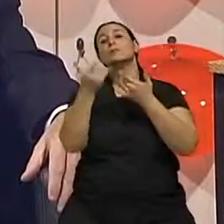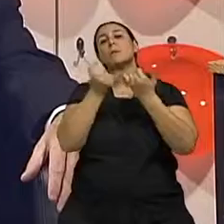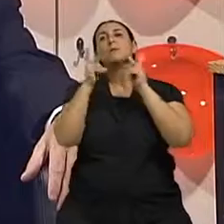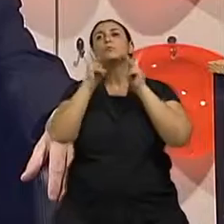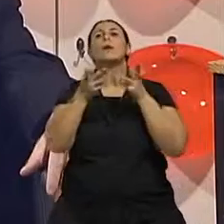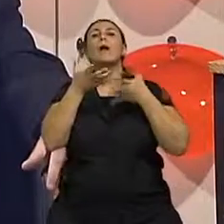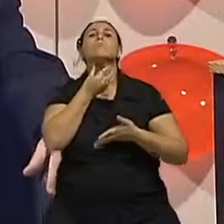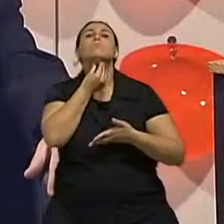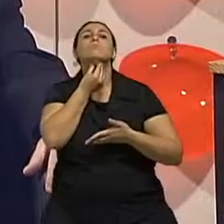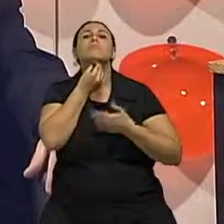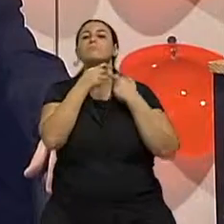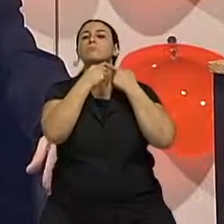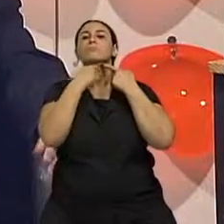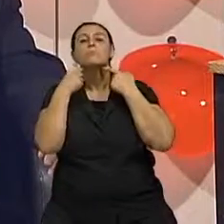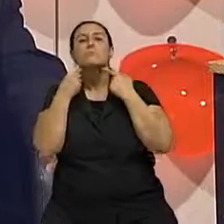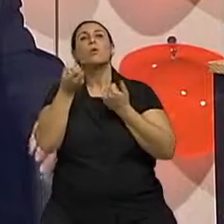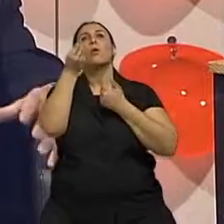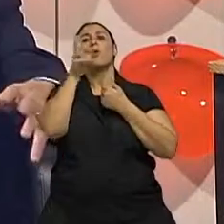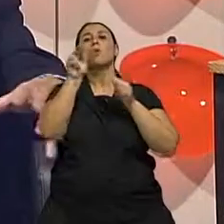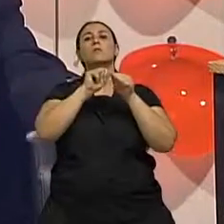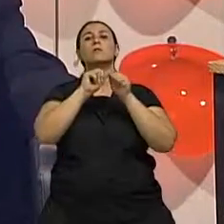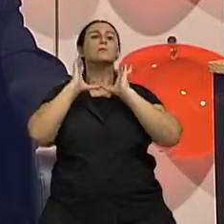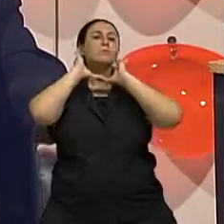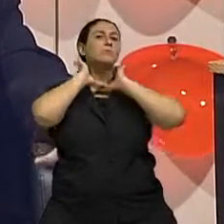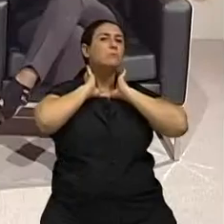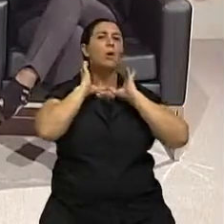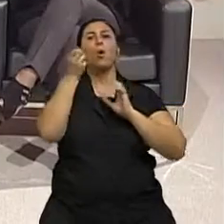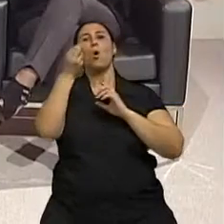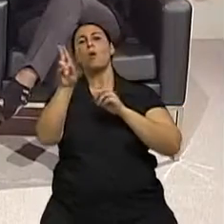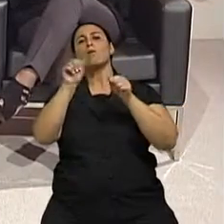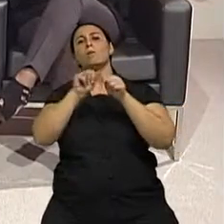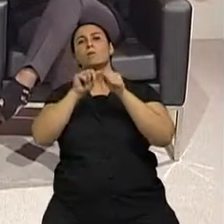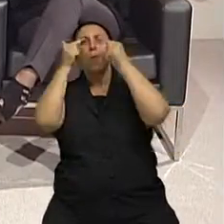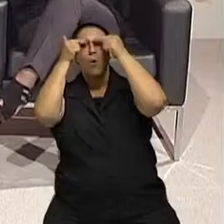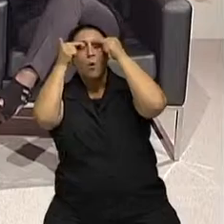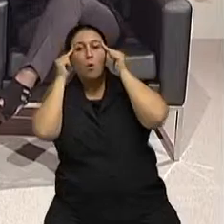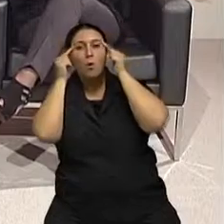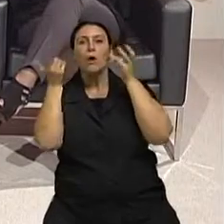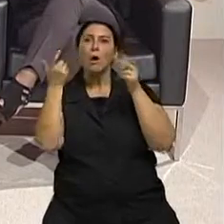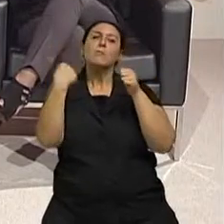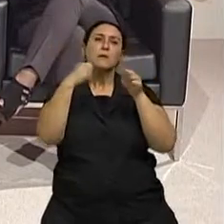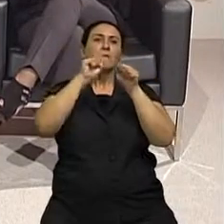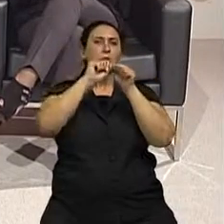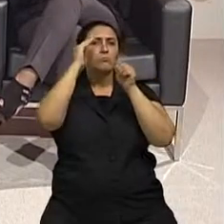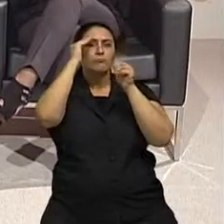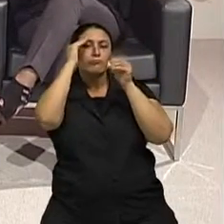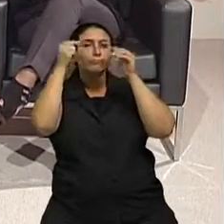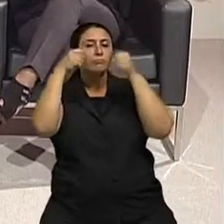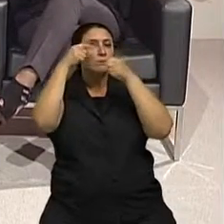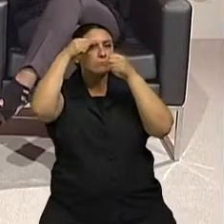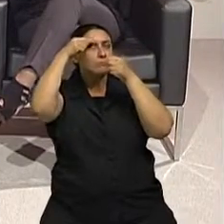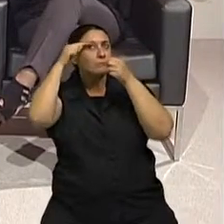tiver que fazer o pescoço todo, fazer os olhos... Vamos ver se eu estou entendendo um pouquinho. Aí vai ter que fazer esse descolamento todo. Tem que fazer o descolamento